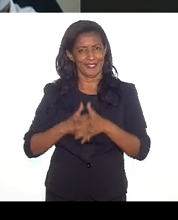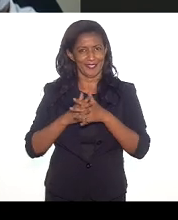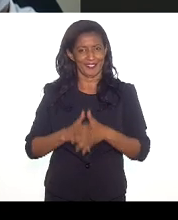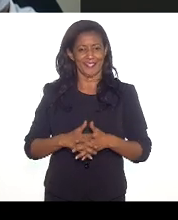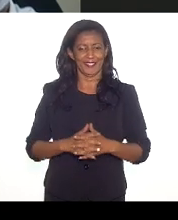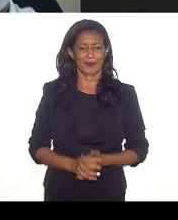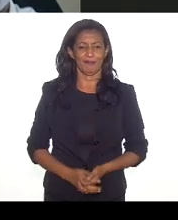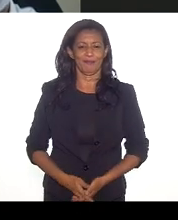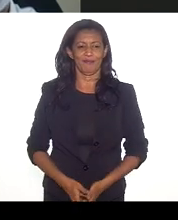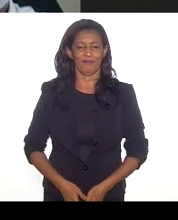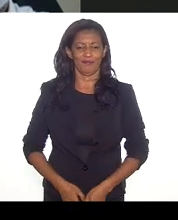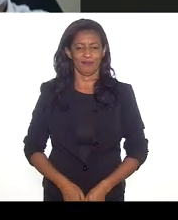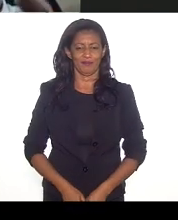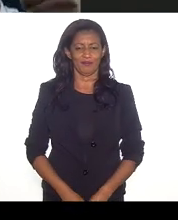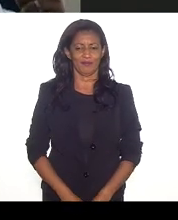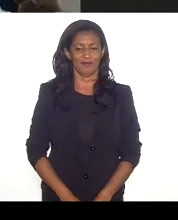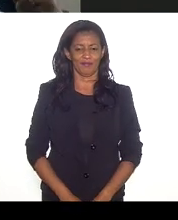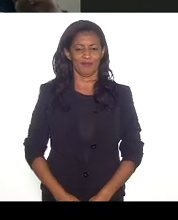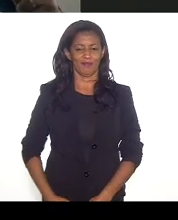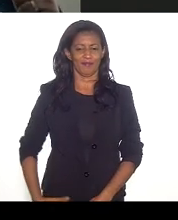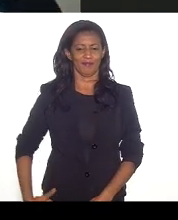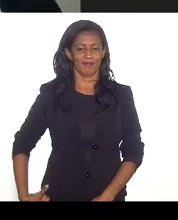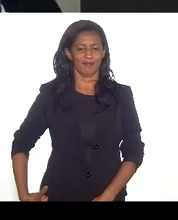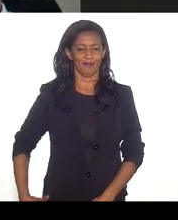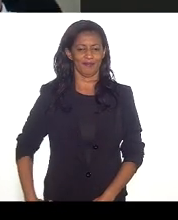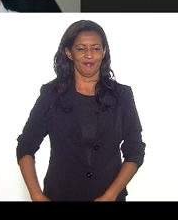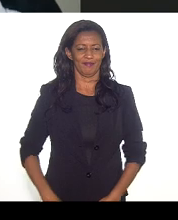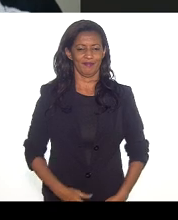Com esse sistema aqui.